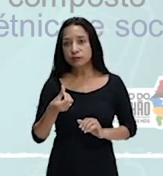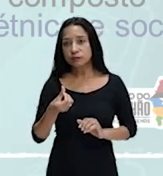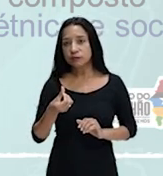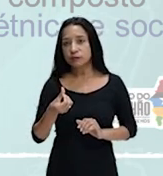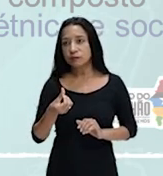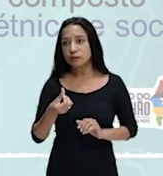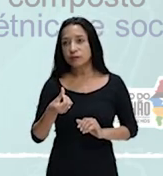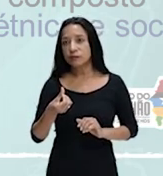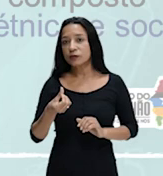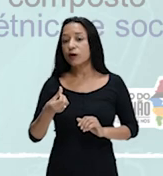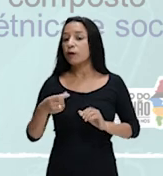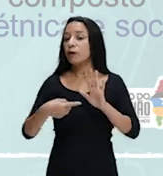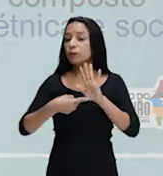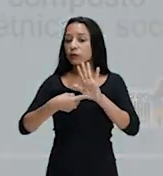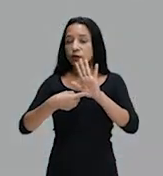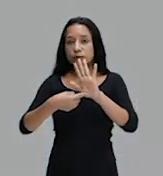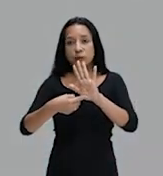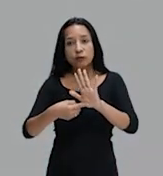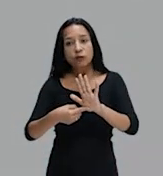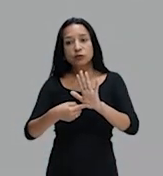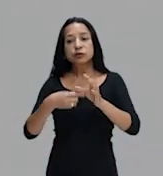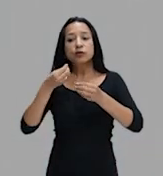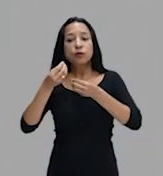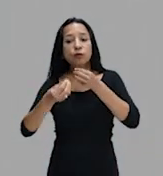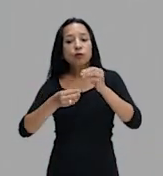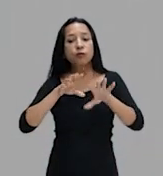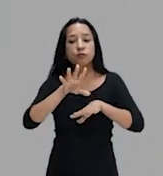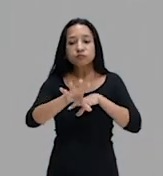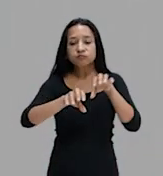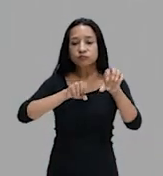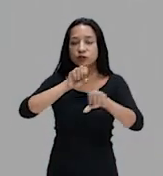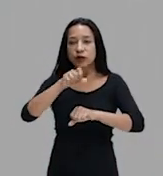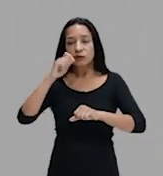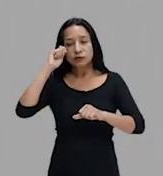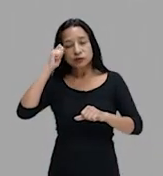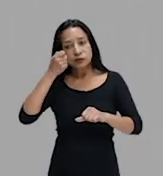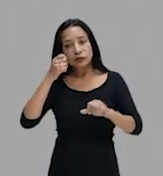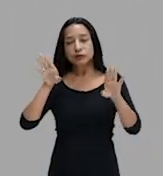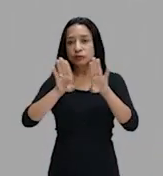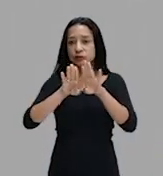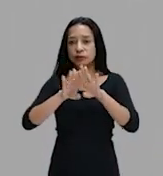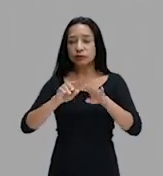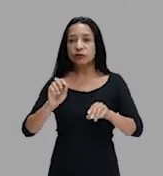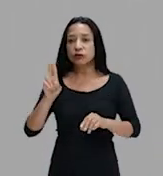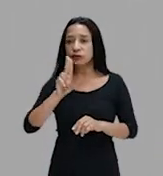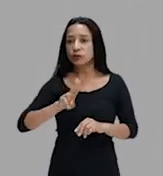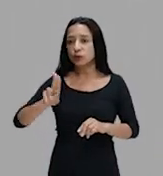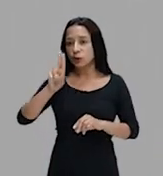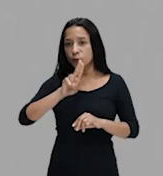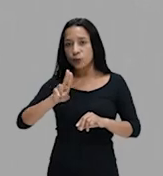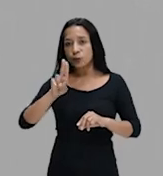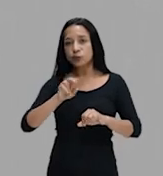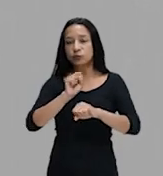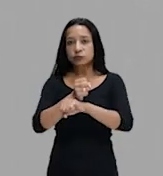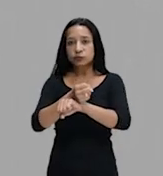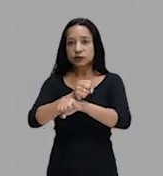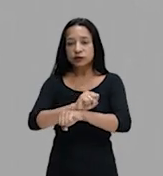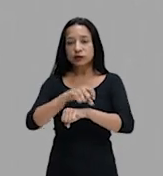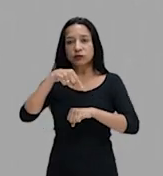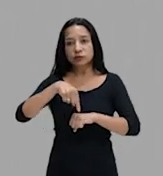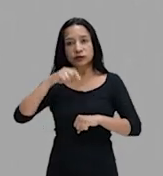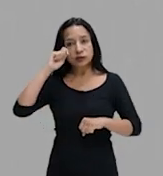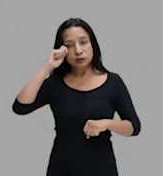ela é reflexo do tráfico negreiro e da própria utilização desse escravo africano,